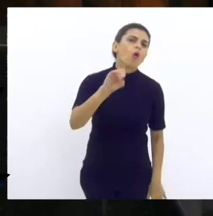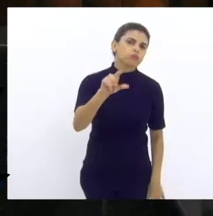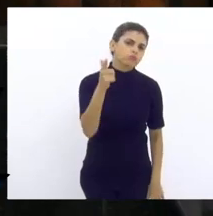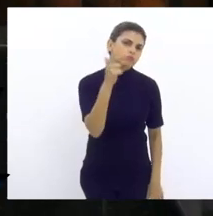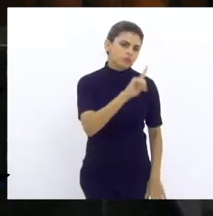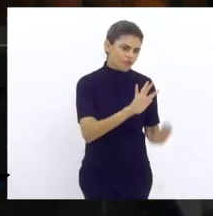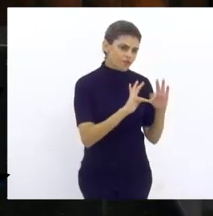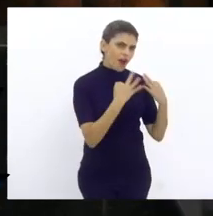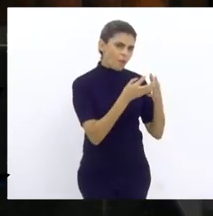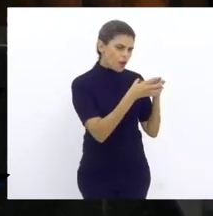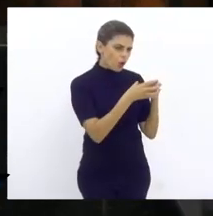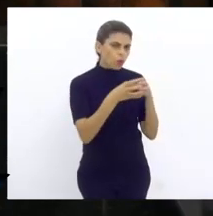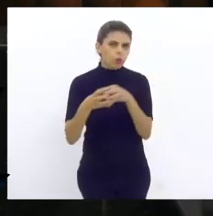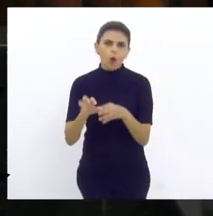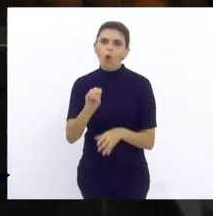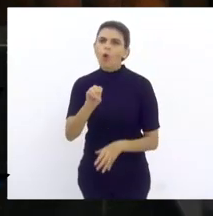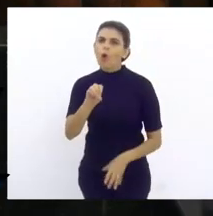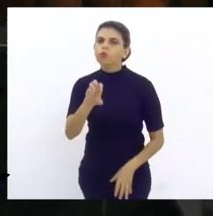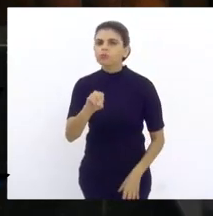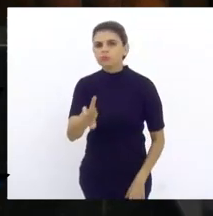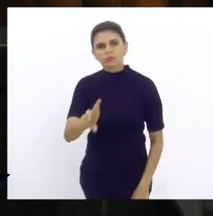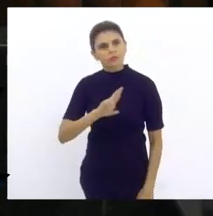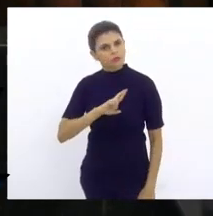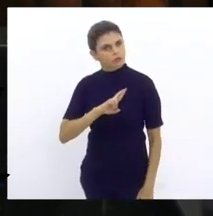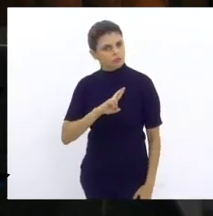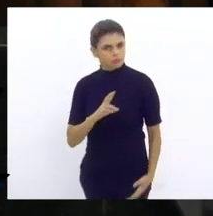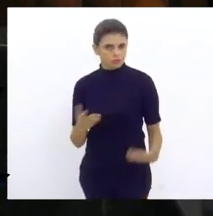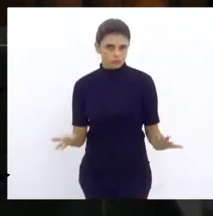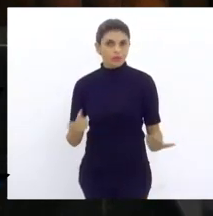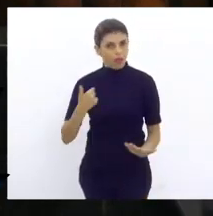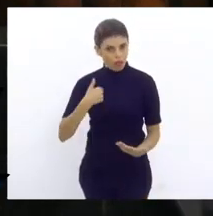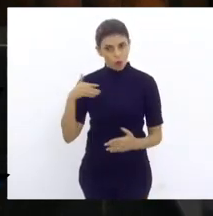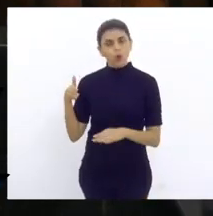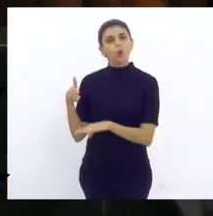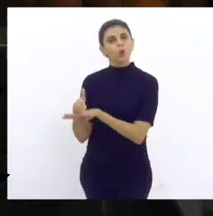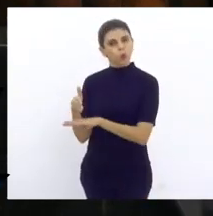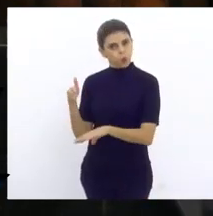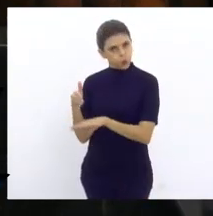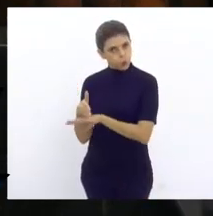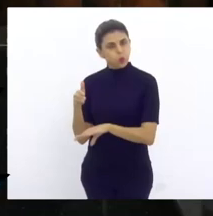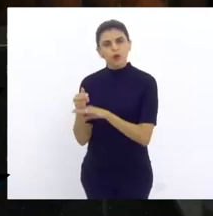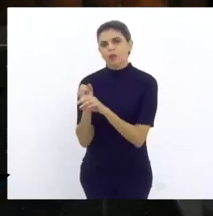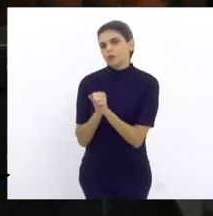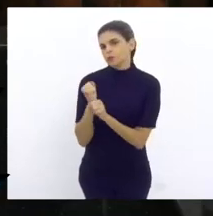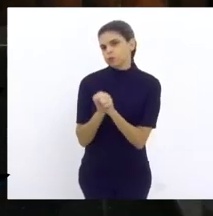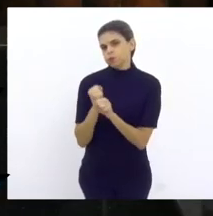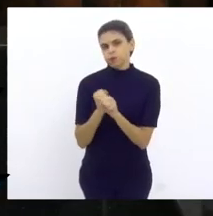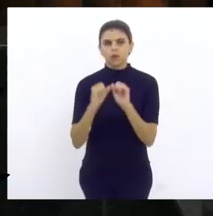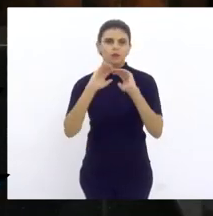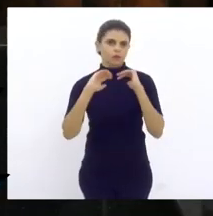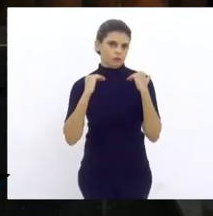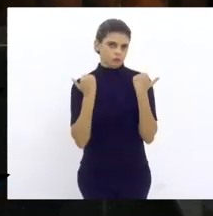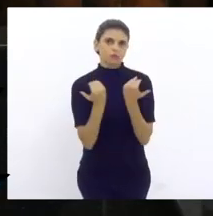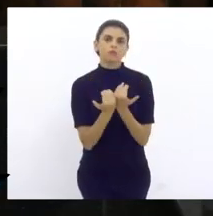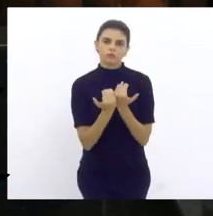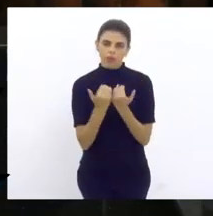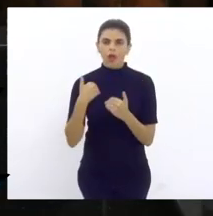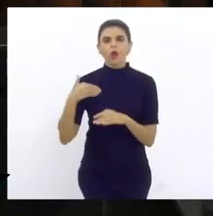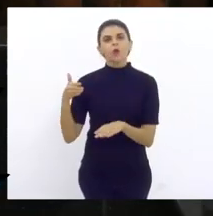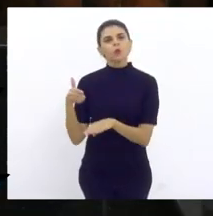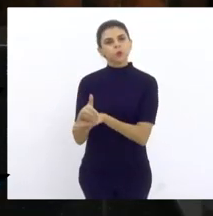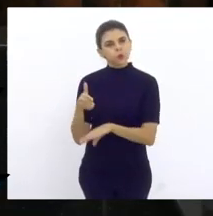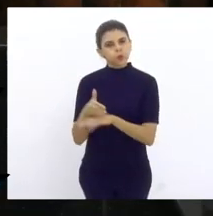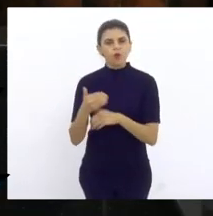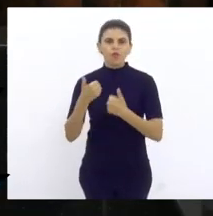levar a sua família? Eu sou um frequentador do Maracanã de muitos anos, sou frequentador de